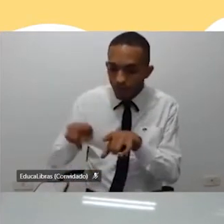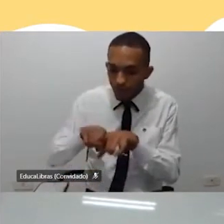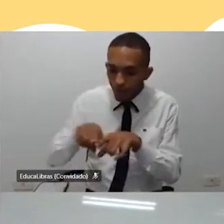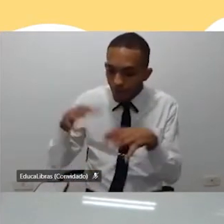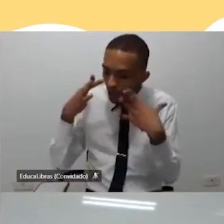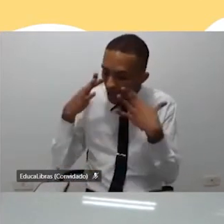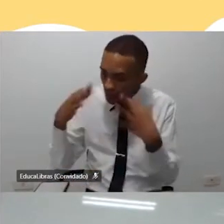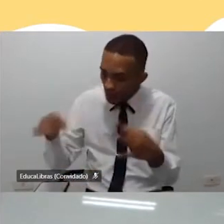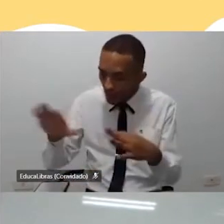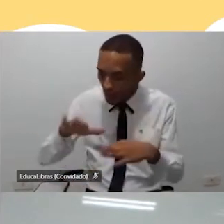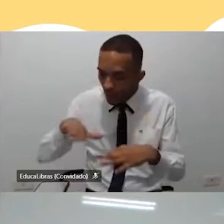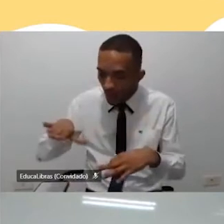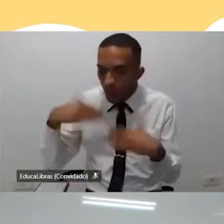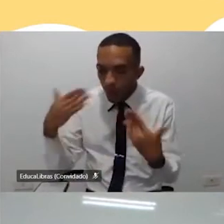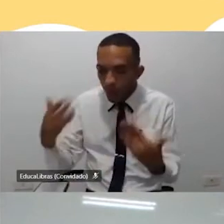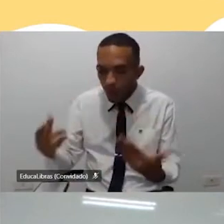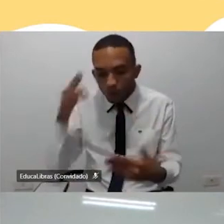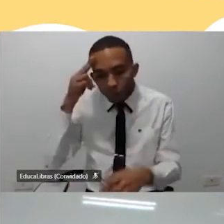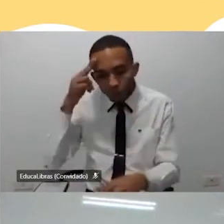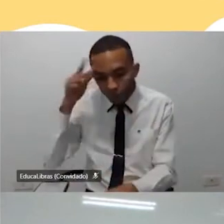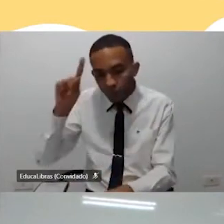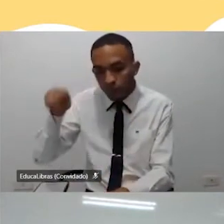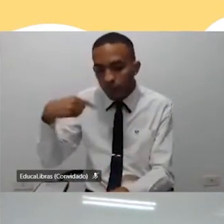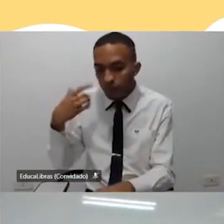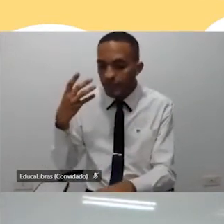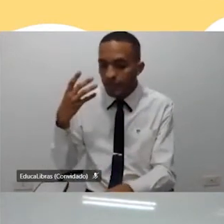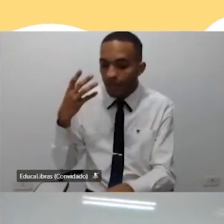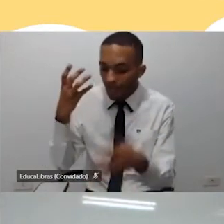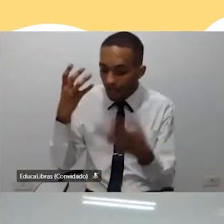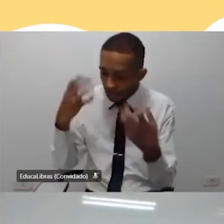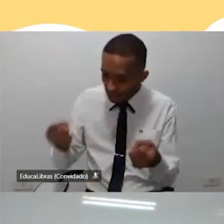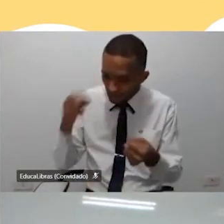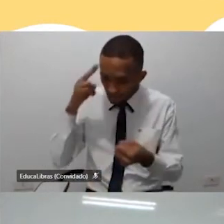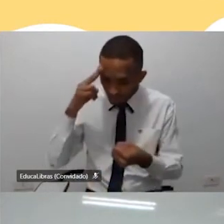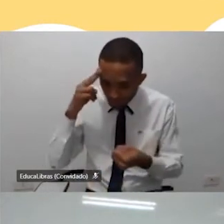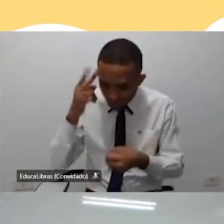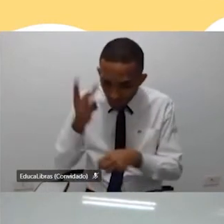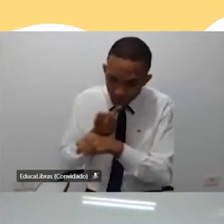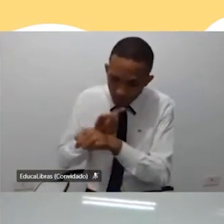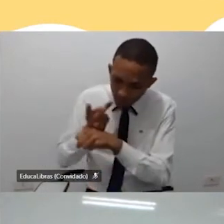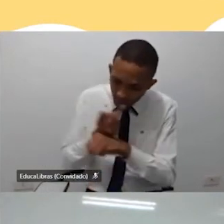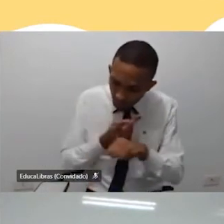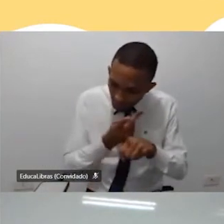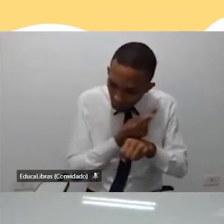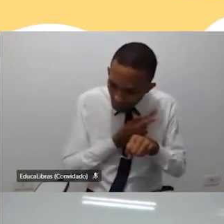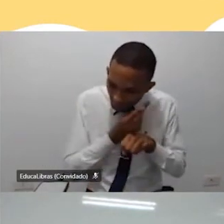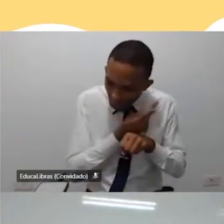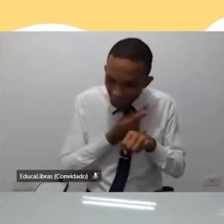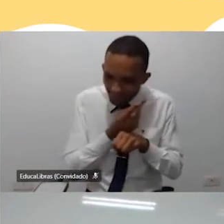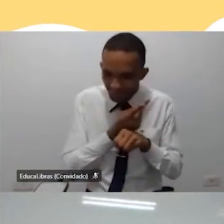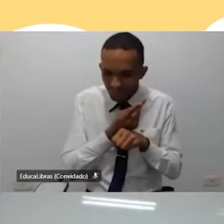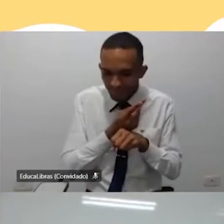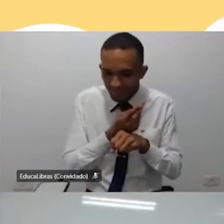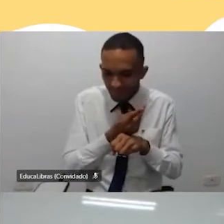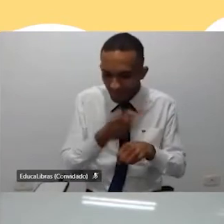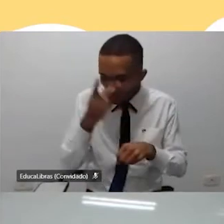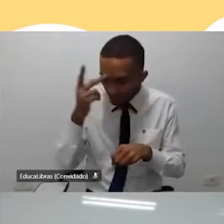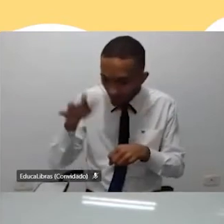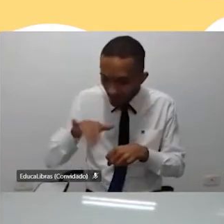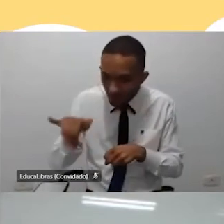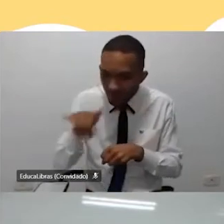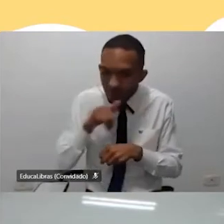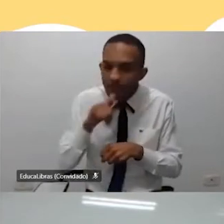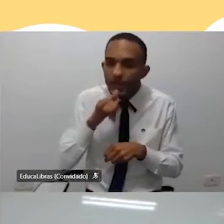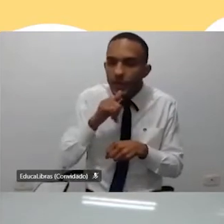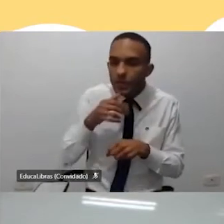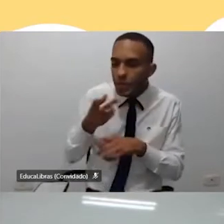para saber qual é o sonho, aí eles adotam esse sonho, buscam os recursos na comunidade, então no Oasis ninguém põe a mão no